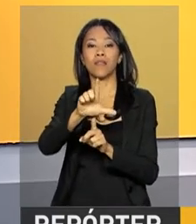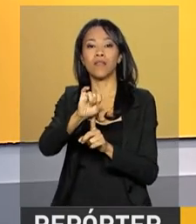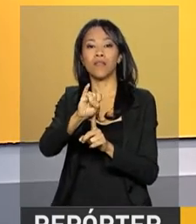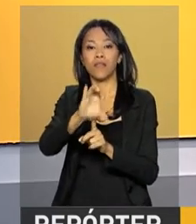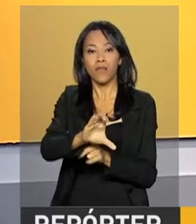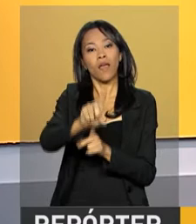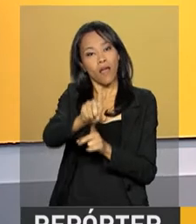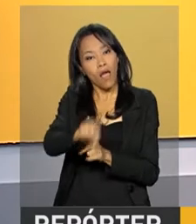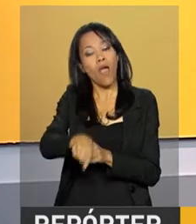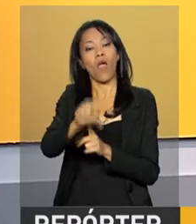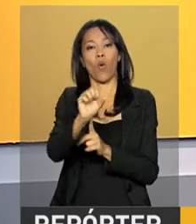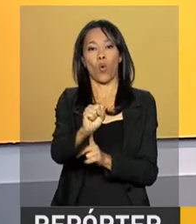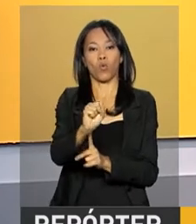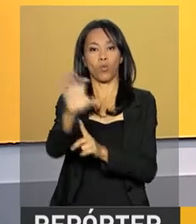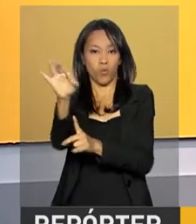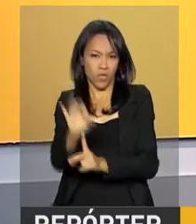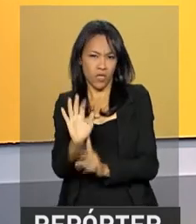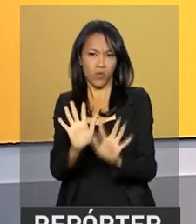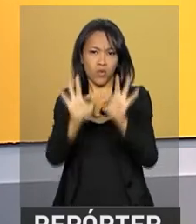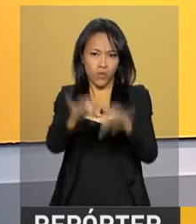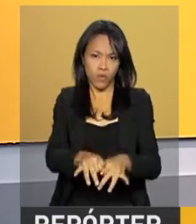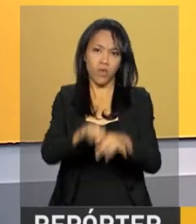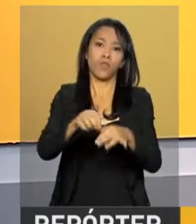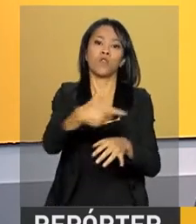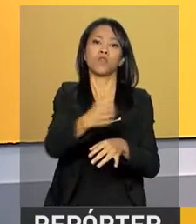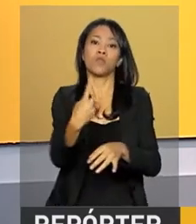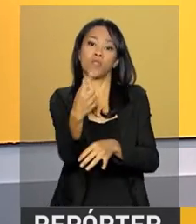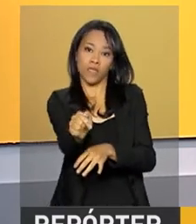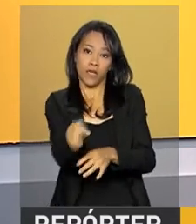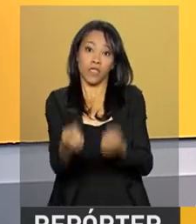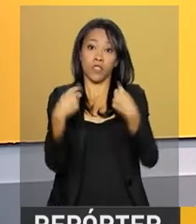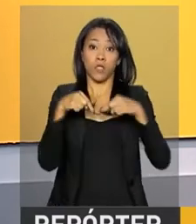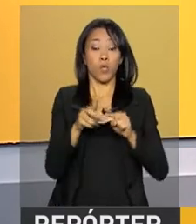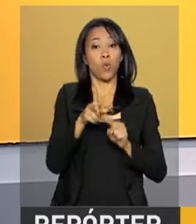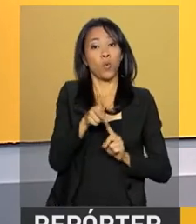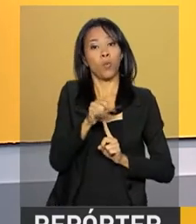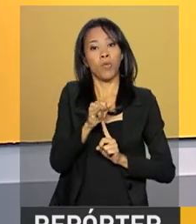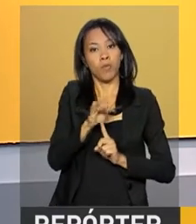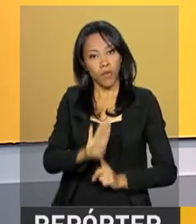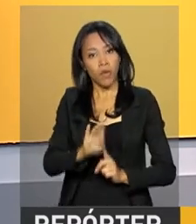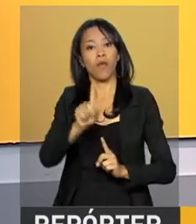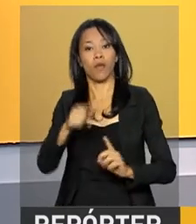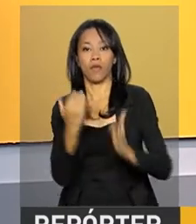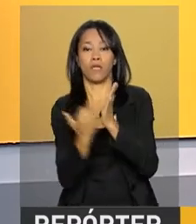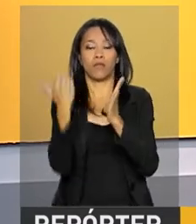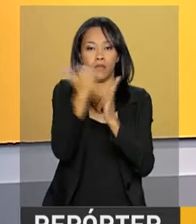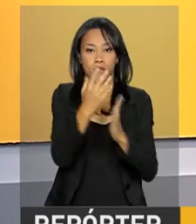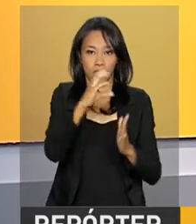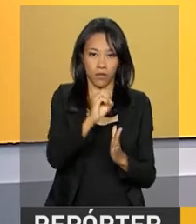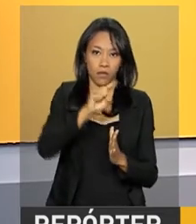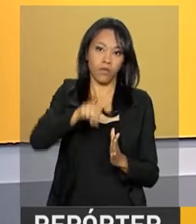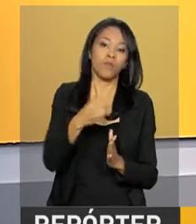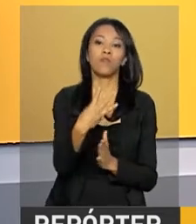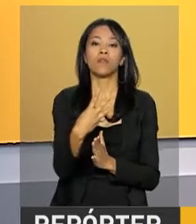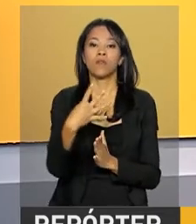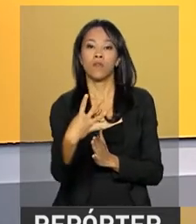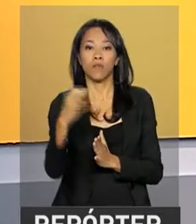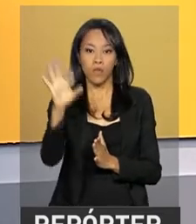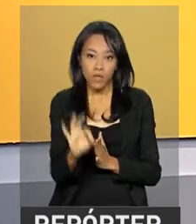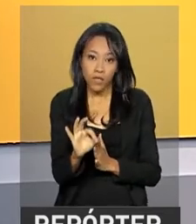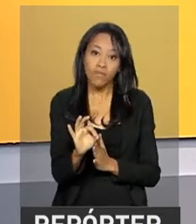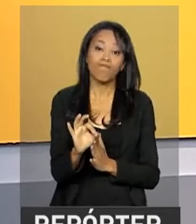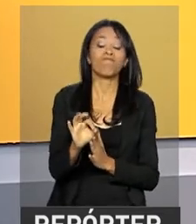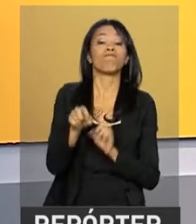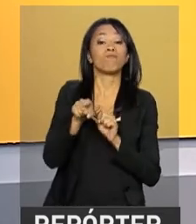ao final de 2017. Já para o PIB, a expectativa é de crescimento de 0,34%. Ainda de